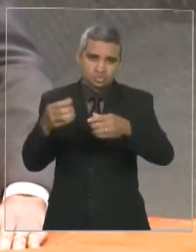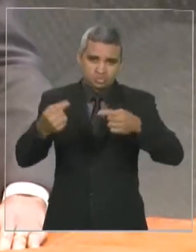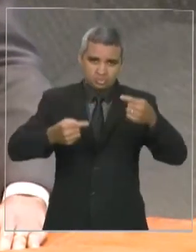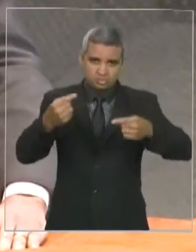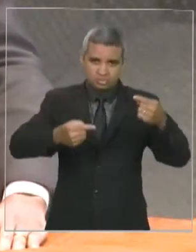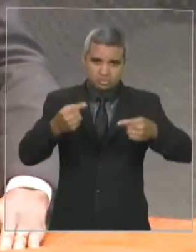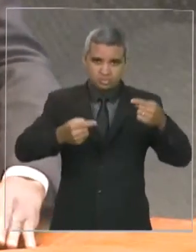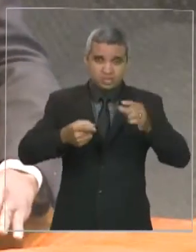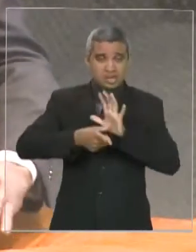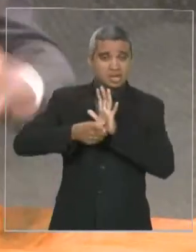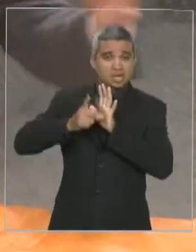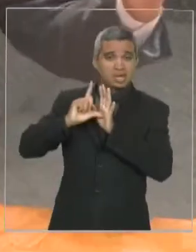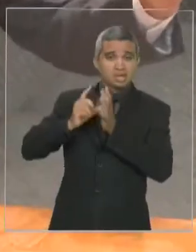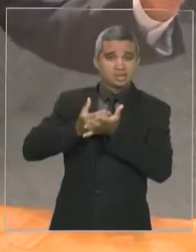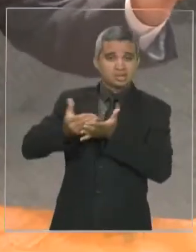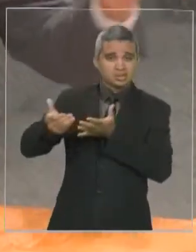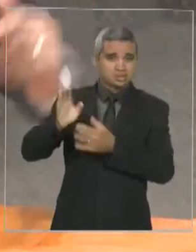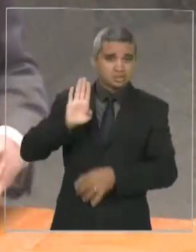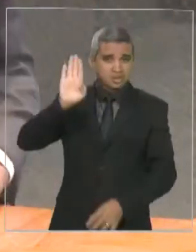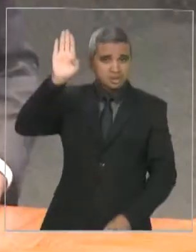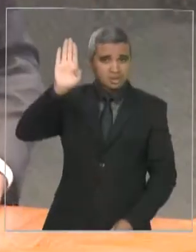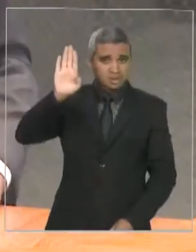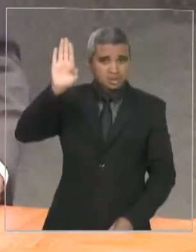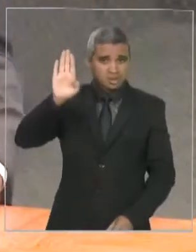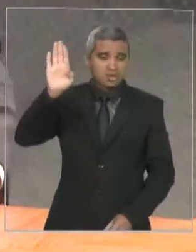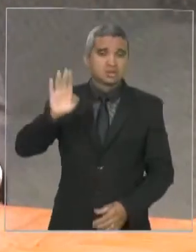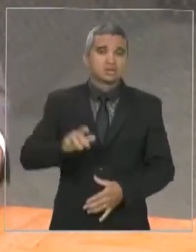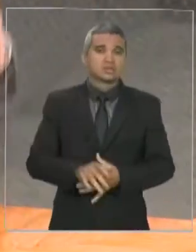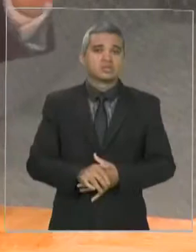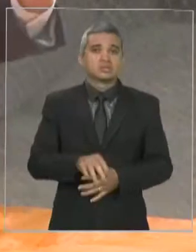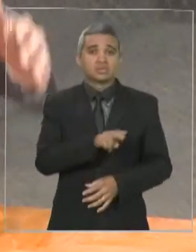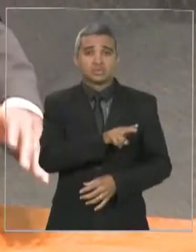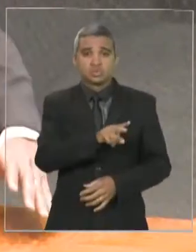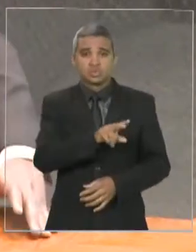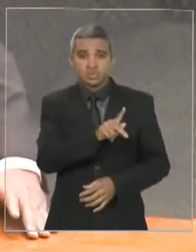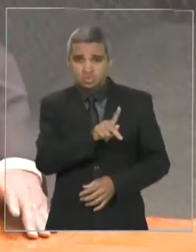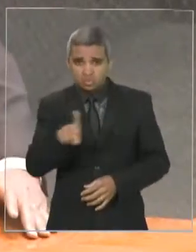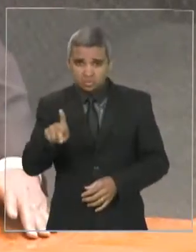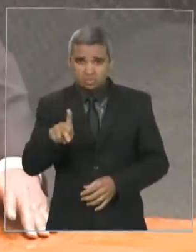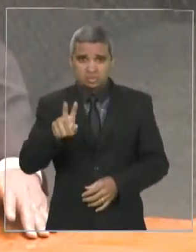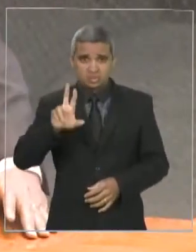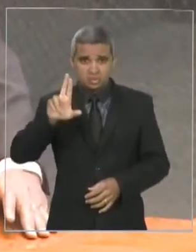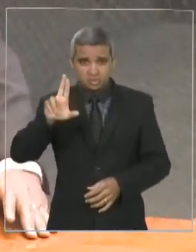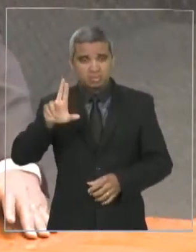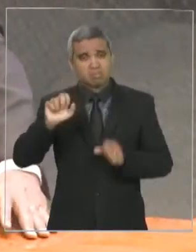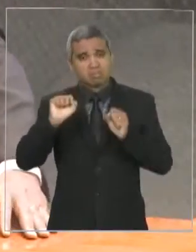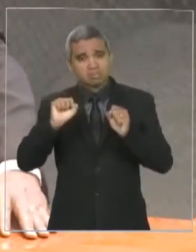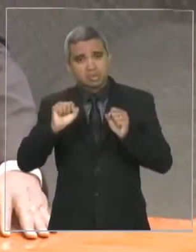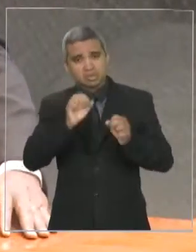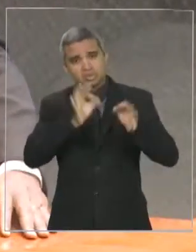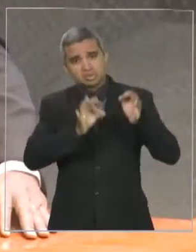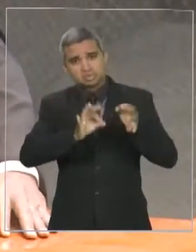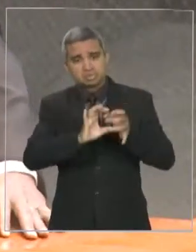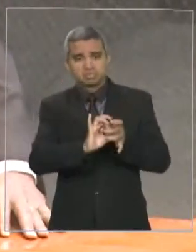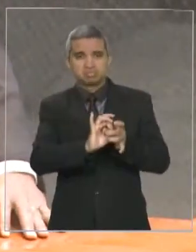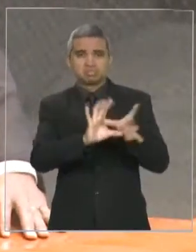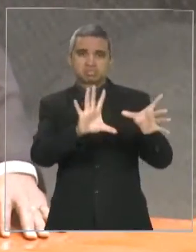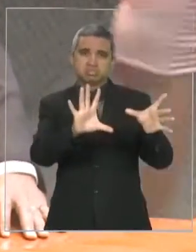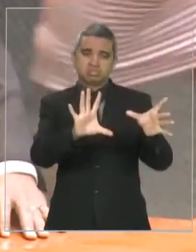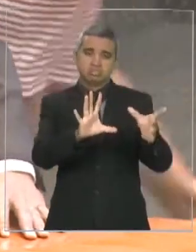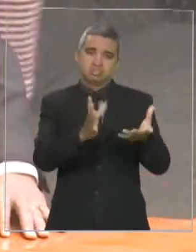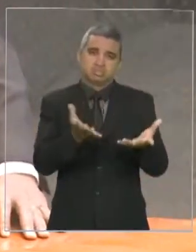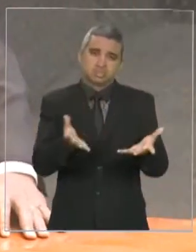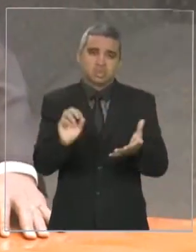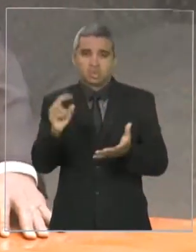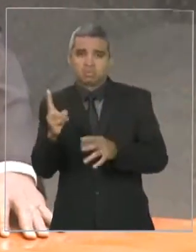a campanha, o presidente Lula pode ter uma absolvição. Talvez esperem passar